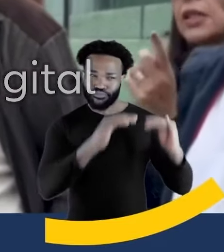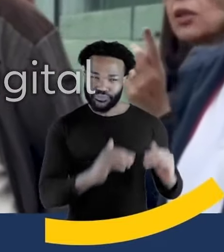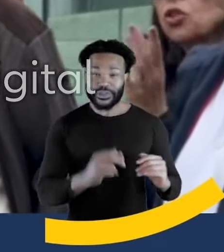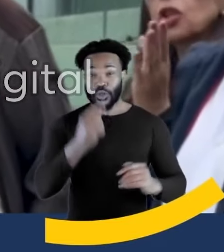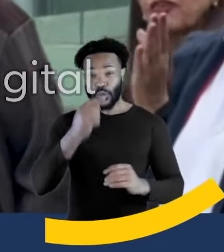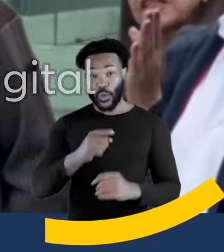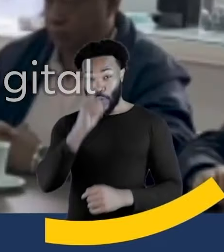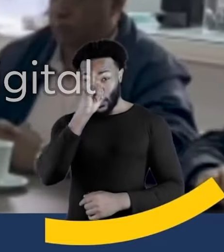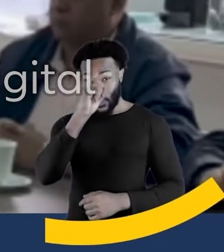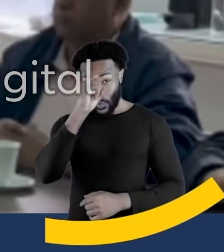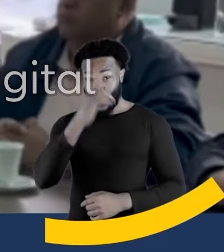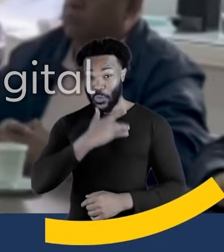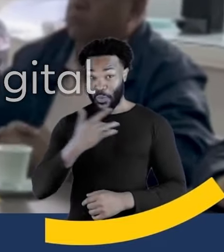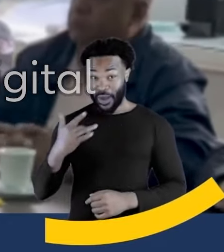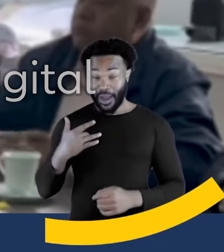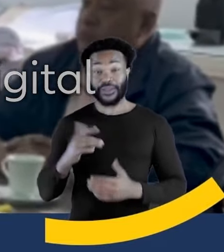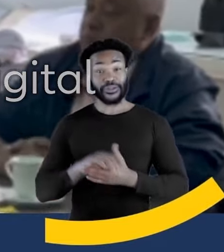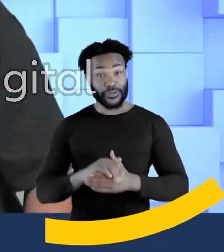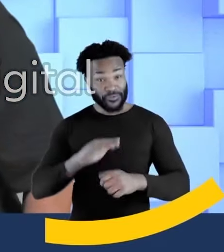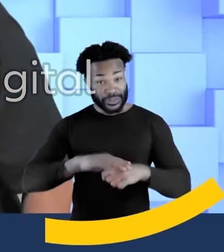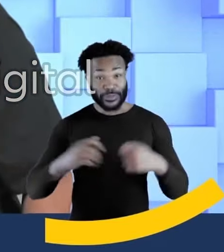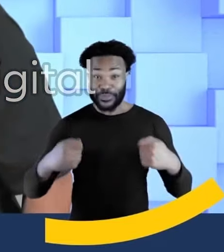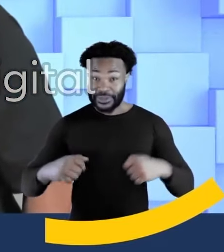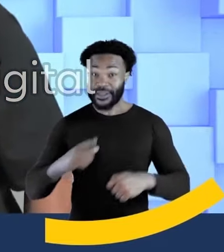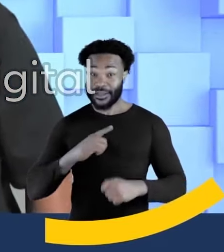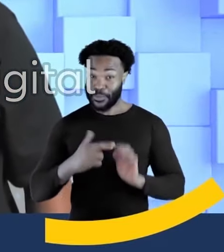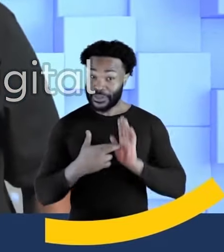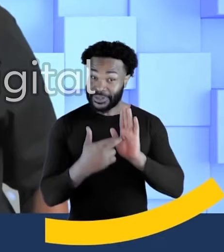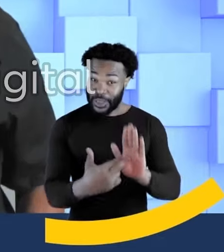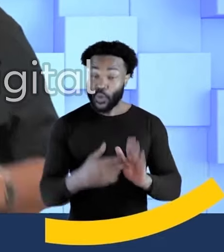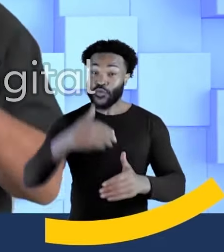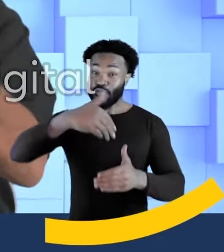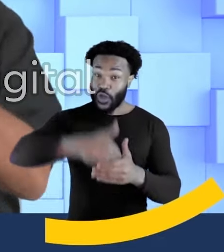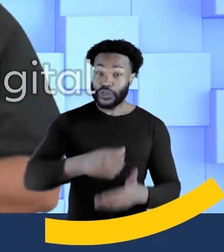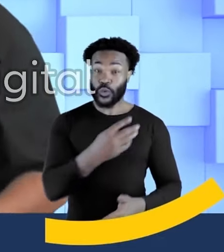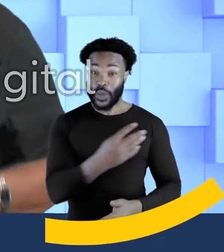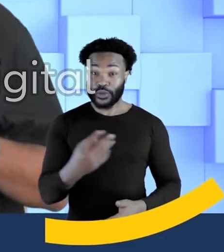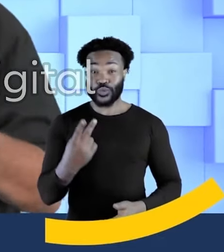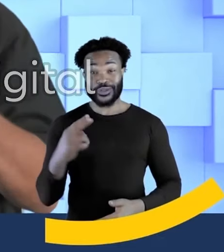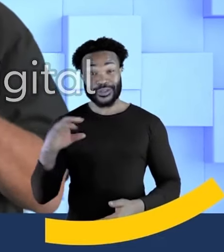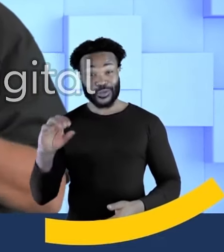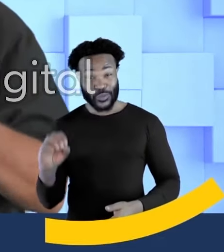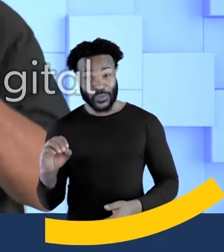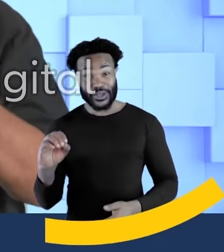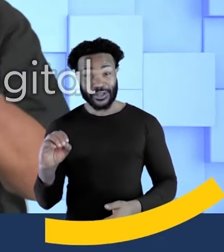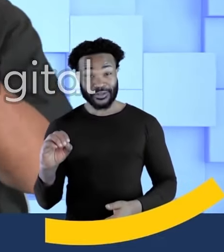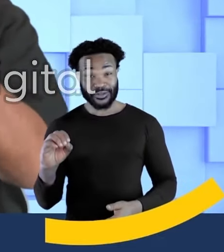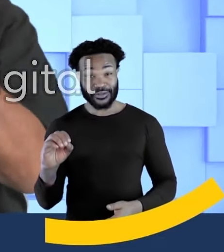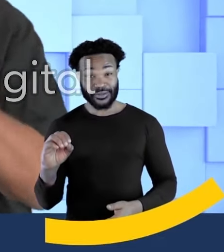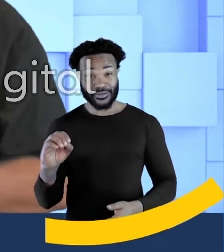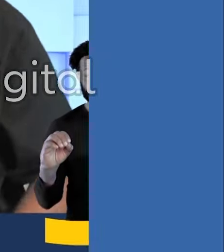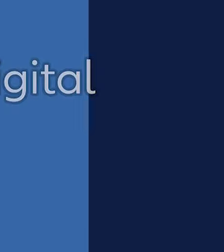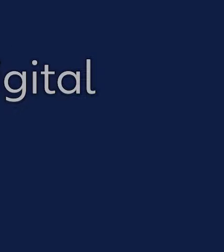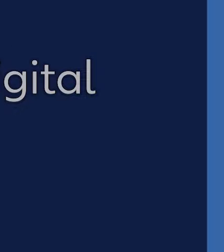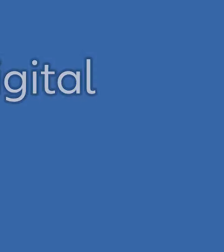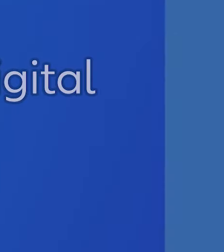e mais UBS. Ainda há muito a ser feito. Por isso, a quebrada tem voz. Vote Silvinho, 44-250.